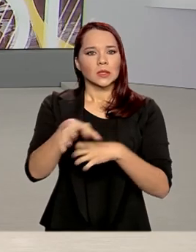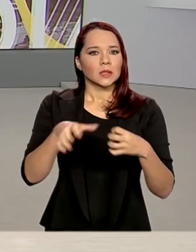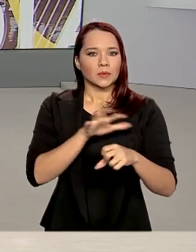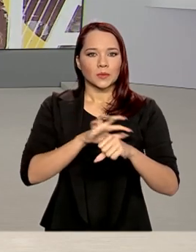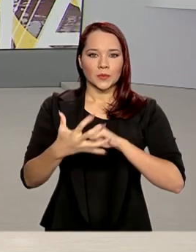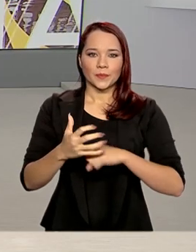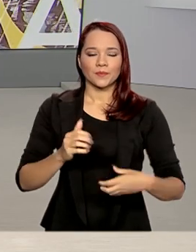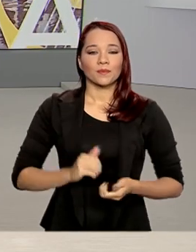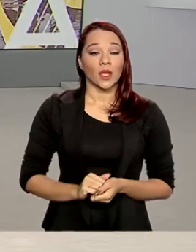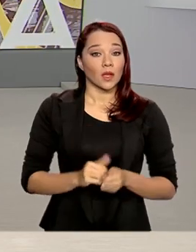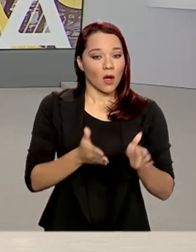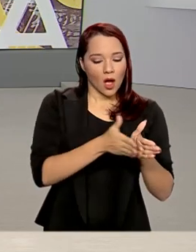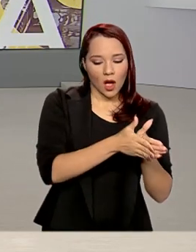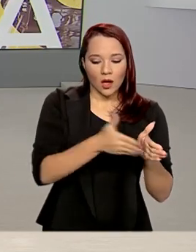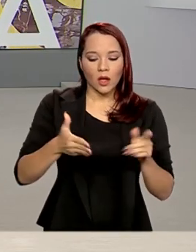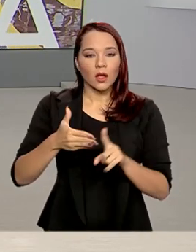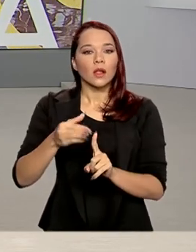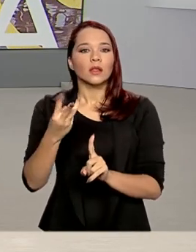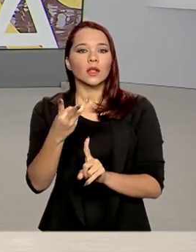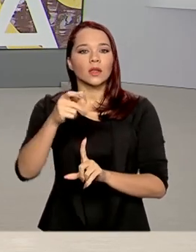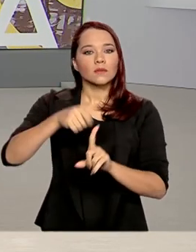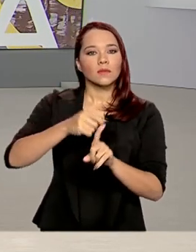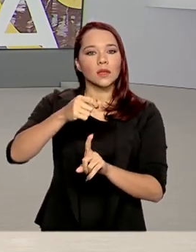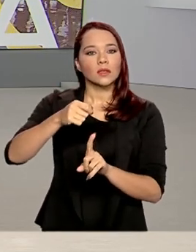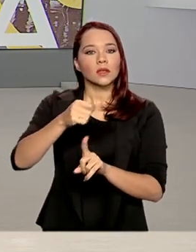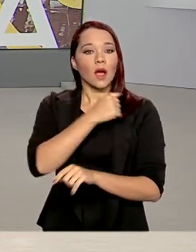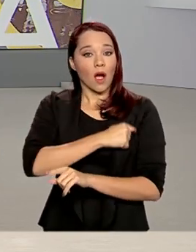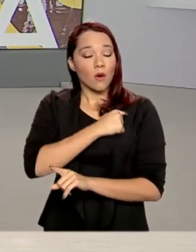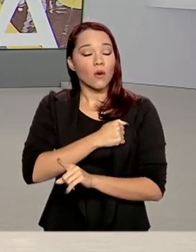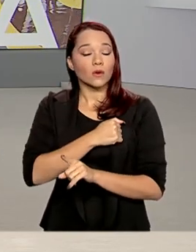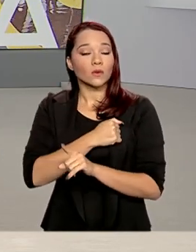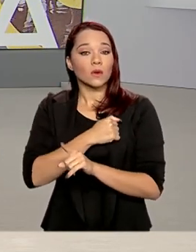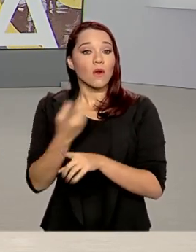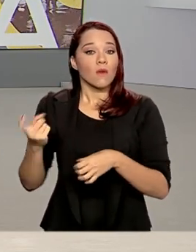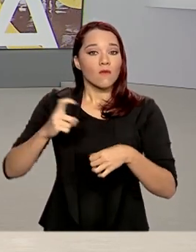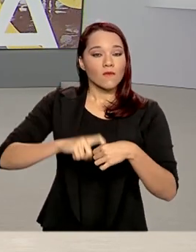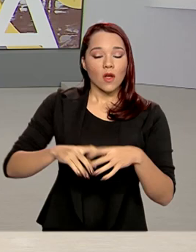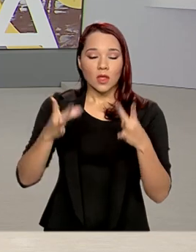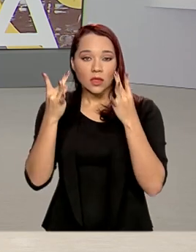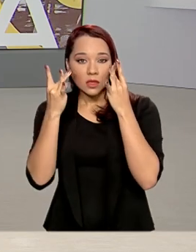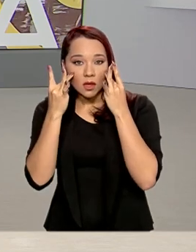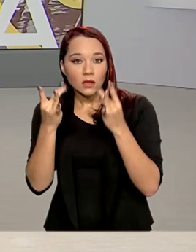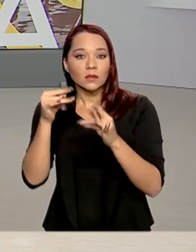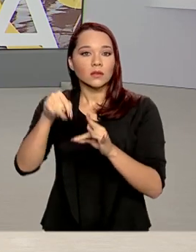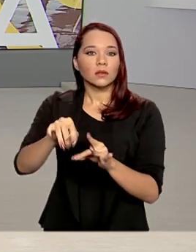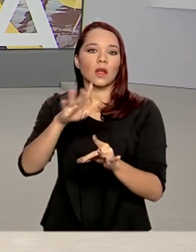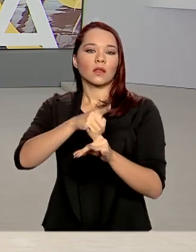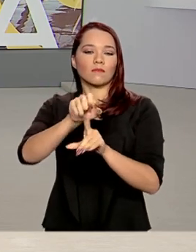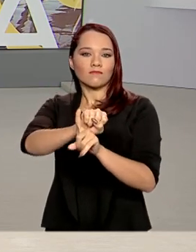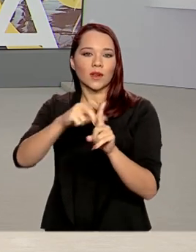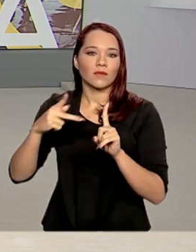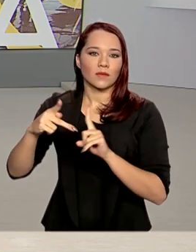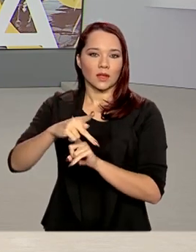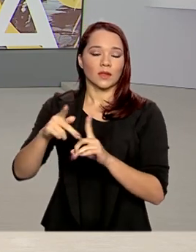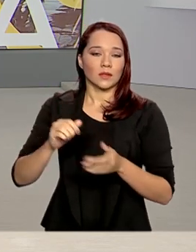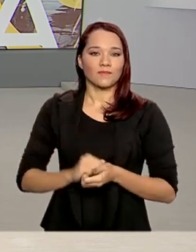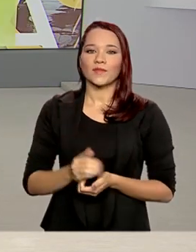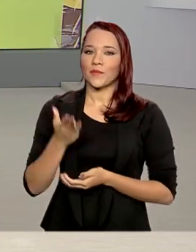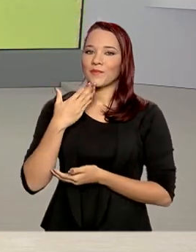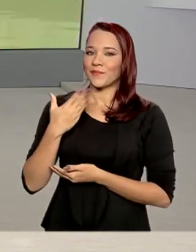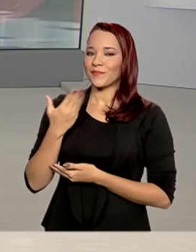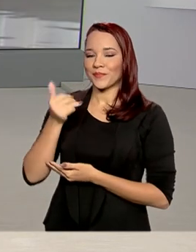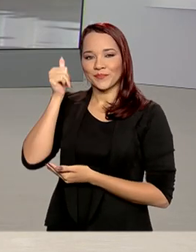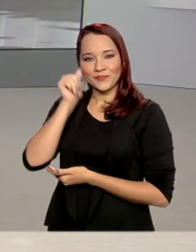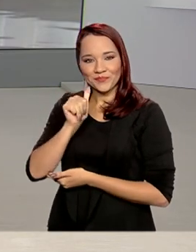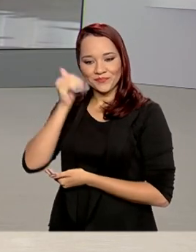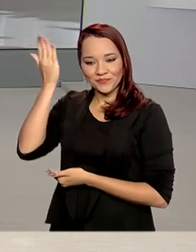E olha, foi adiado para 3 de agosto o retorno do atendimento presencial nas agências da Previdência Social. Vamos falar com o Daniele